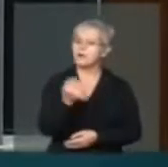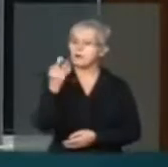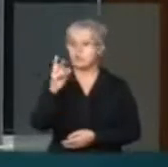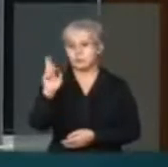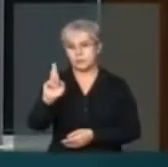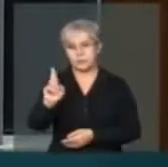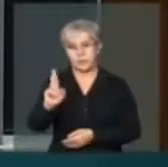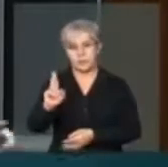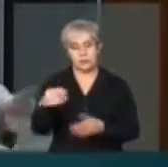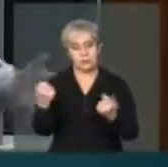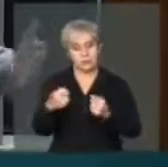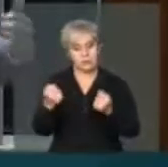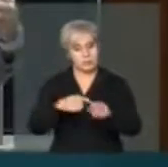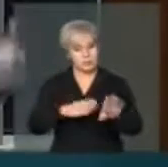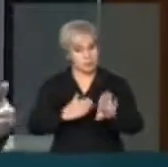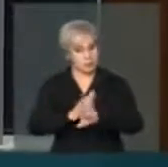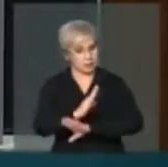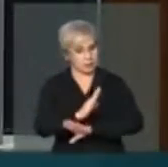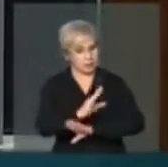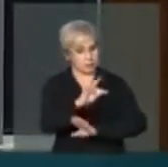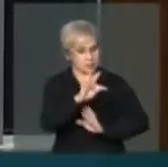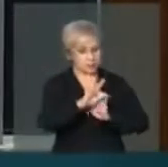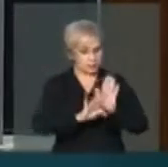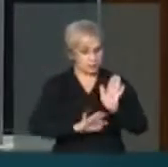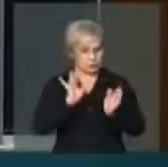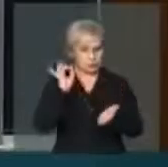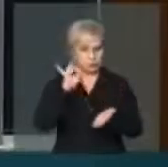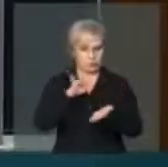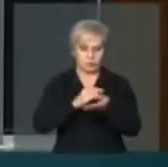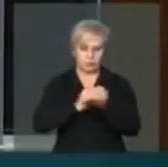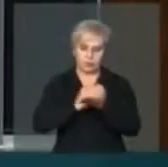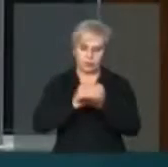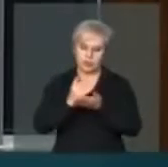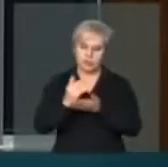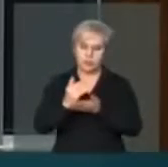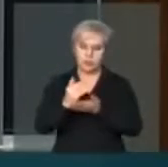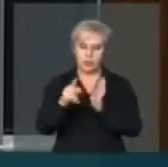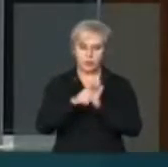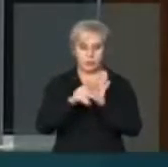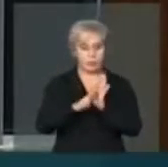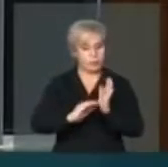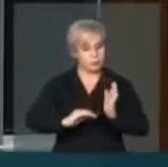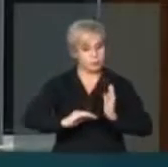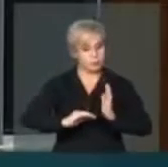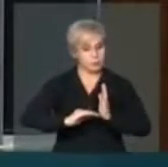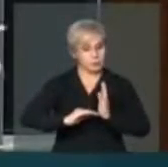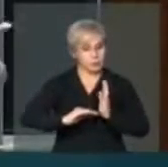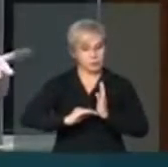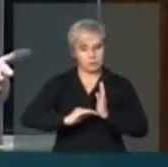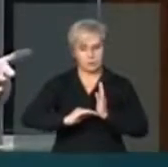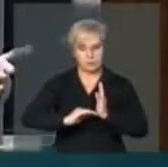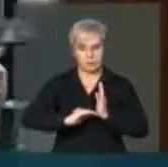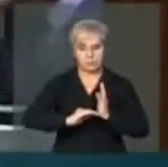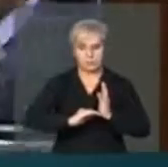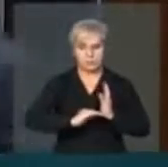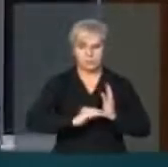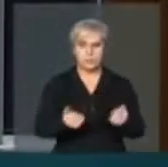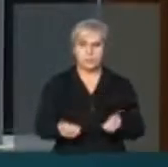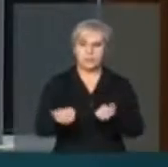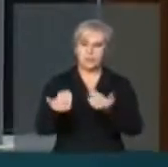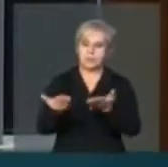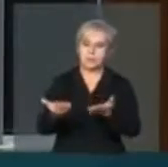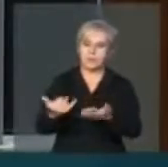através da aprovação do texto original, advindo do Senado, que leva para